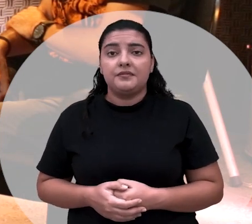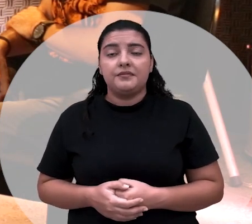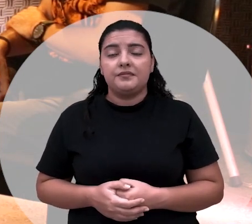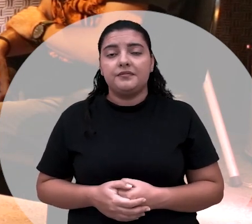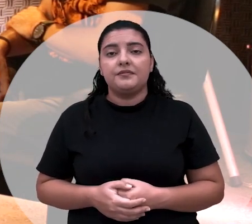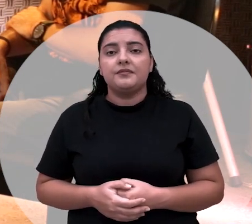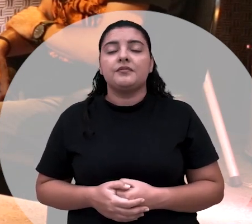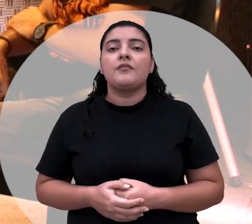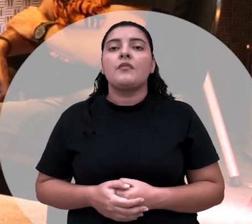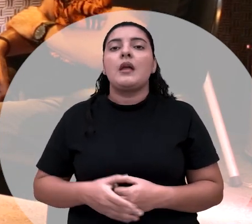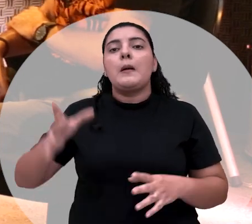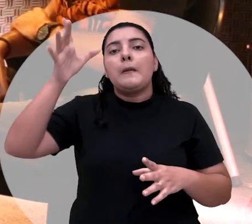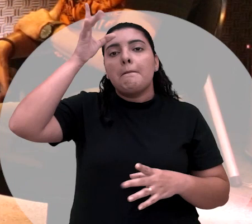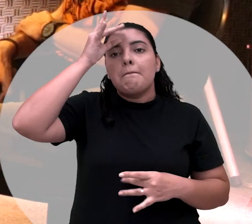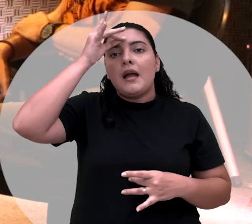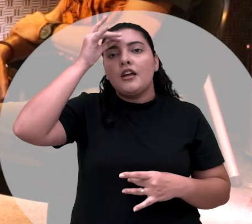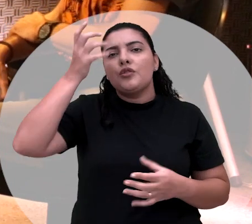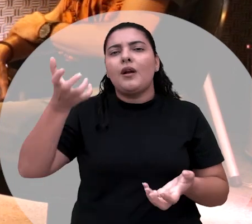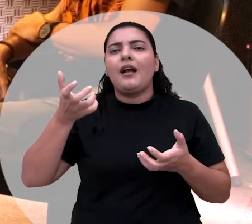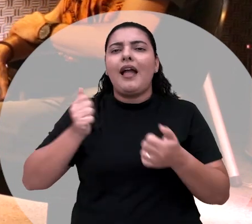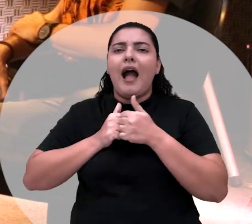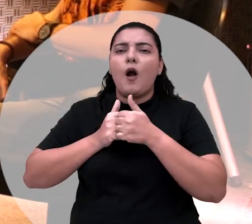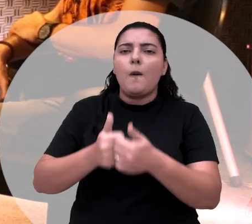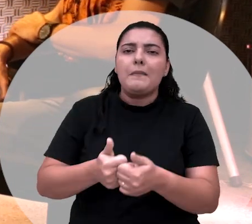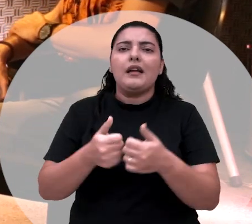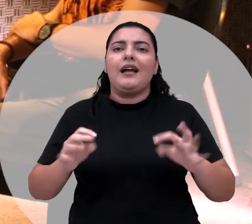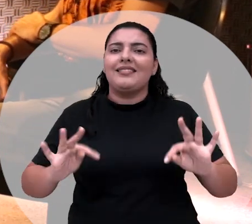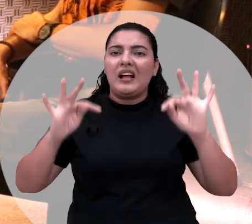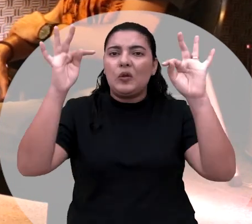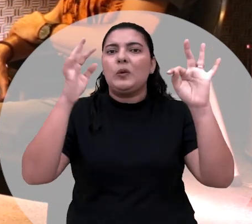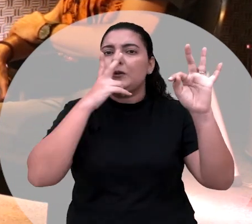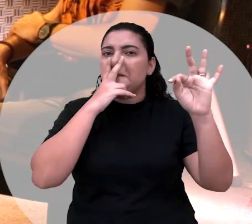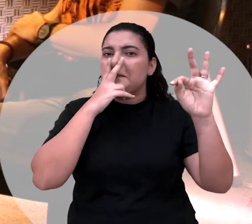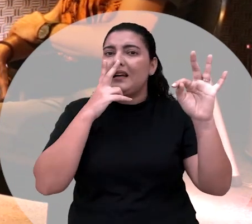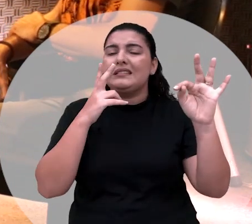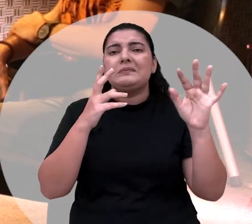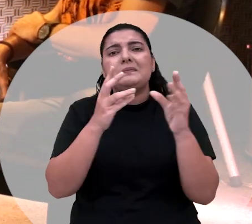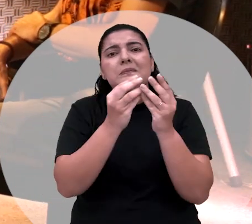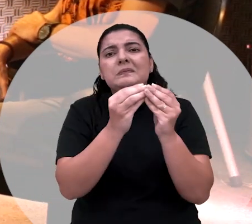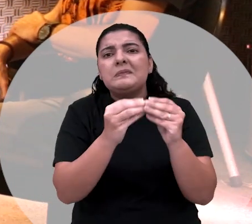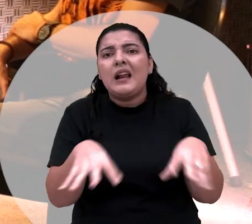os médias dele querem acompanhar tanta modernidade que acaba estragando